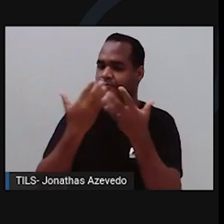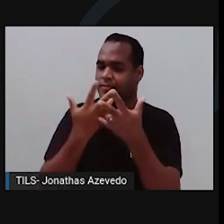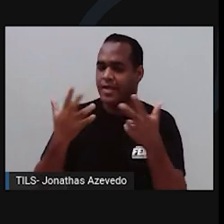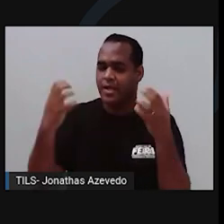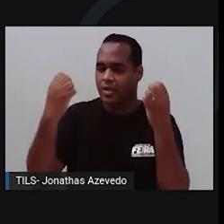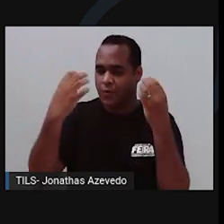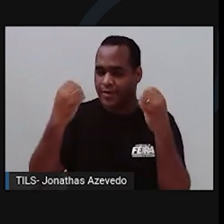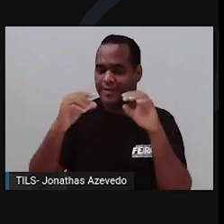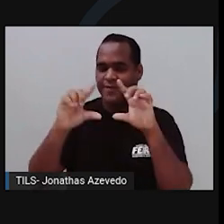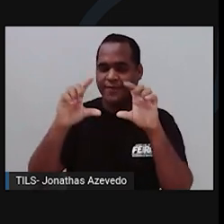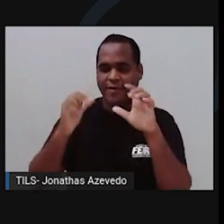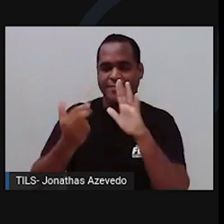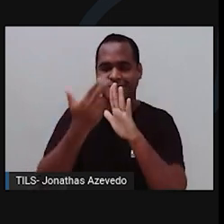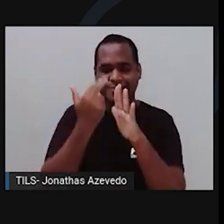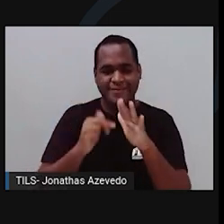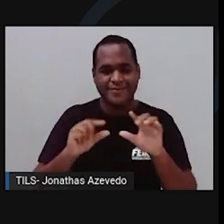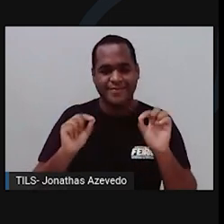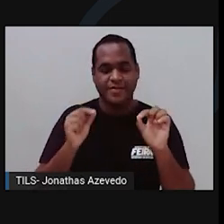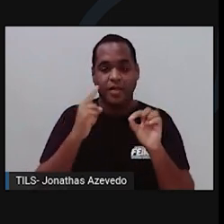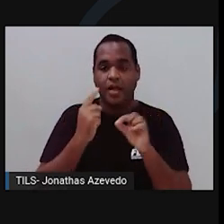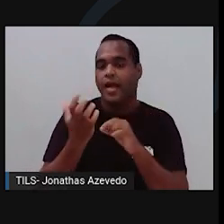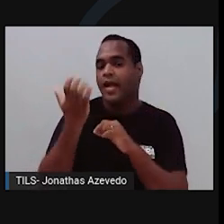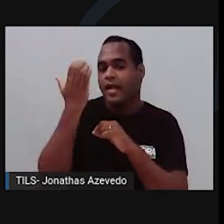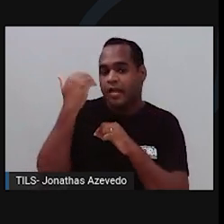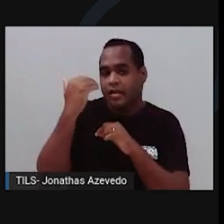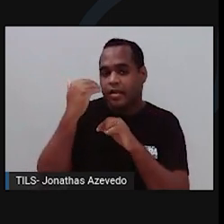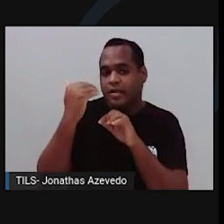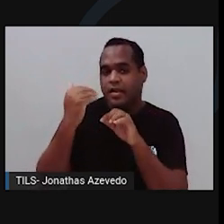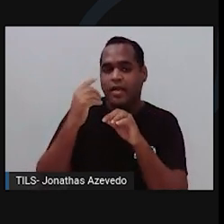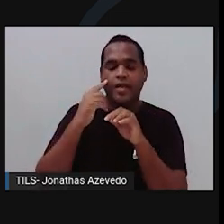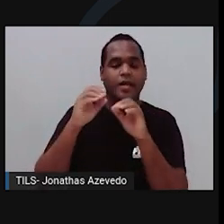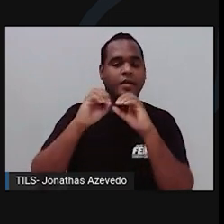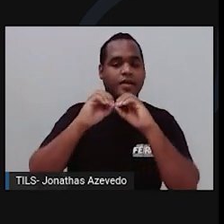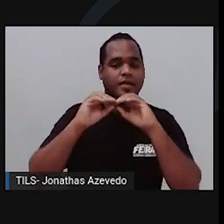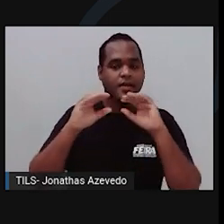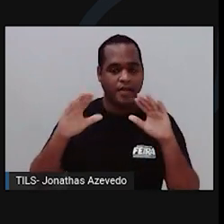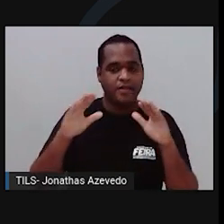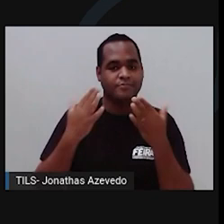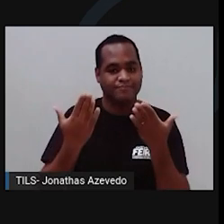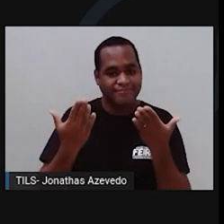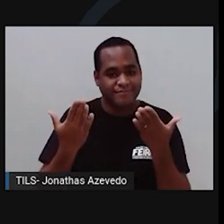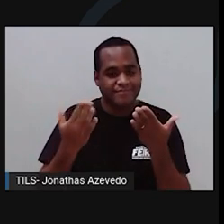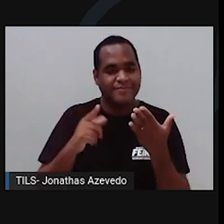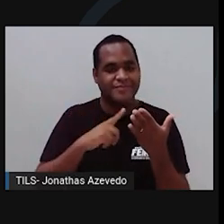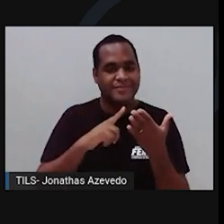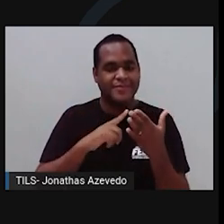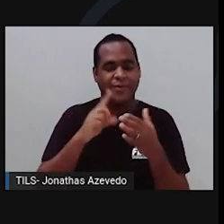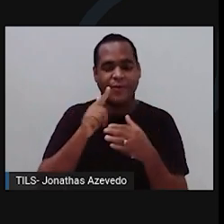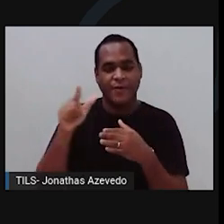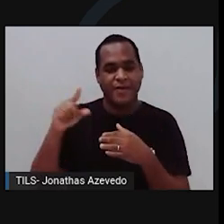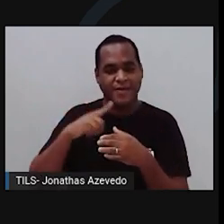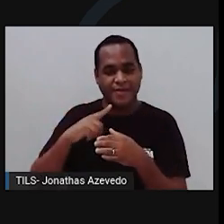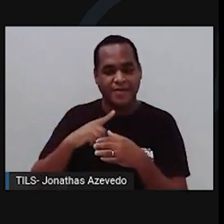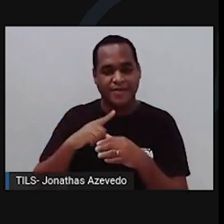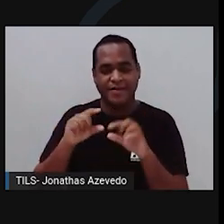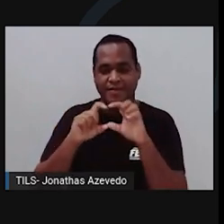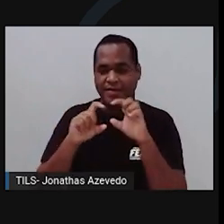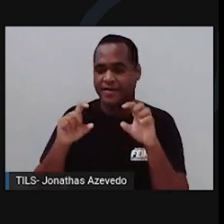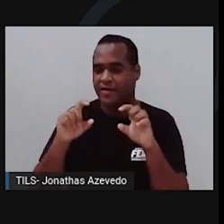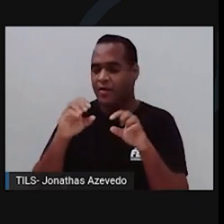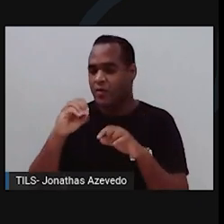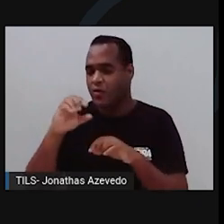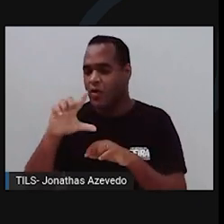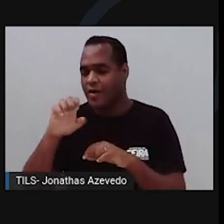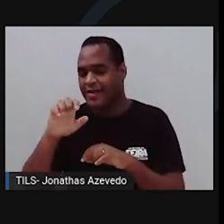imagem. A camada mais externa do olho e de coloração mais clara é a esclera. A porção acima da região colorida é chamada de córnea